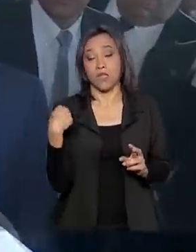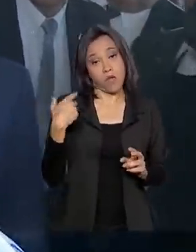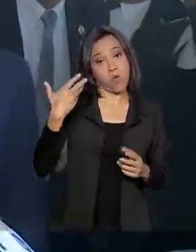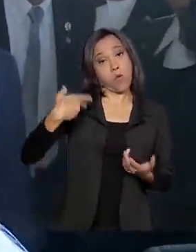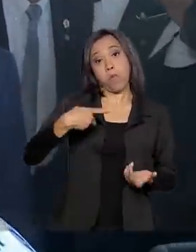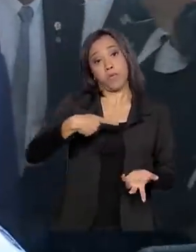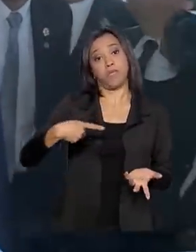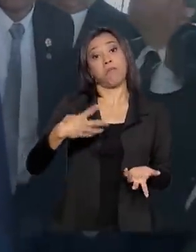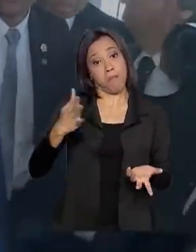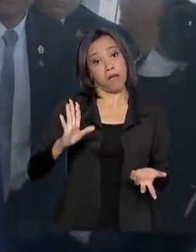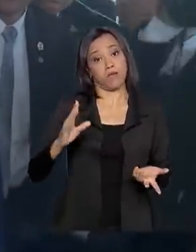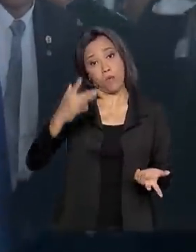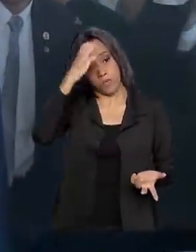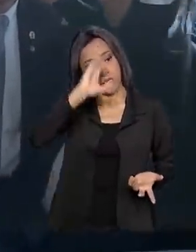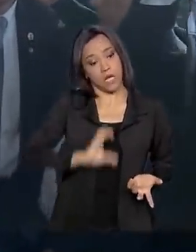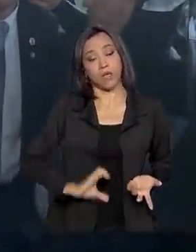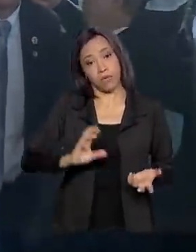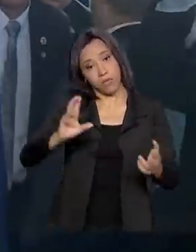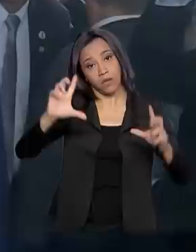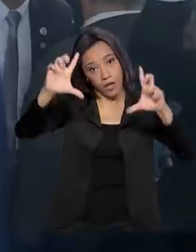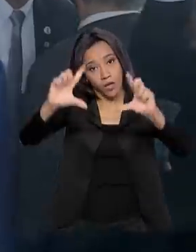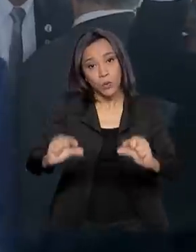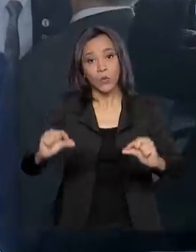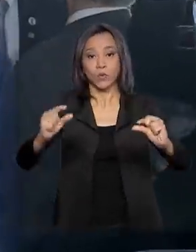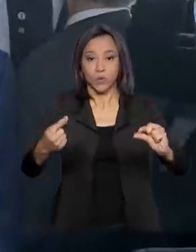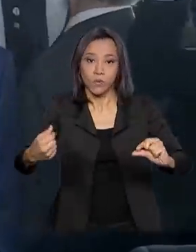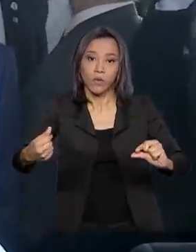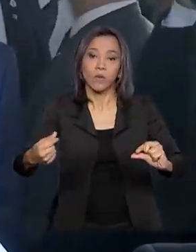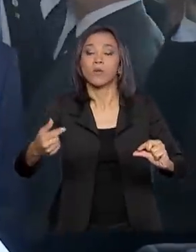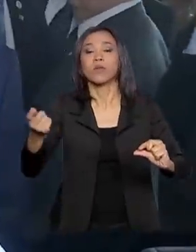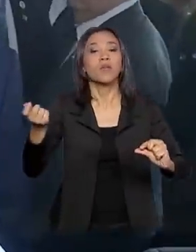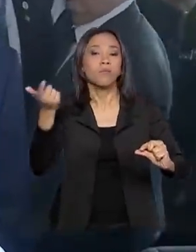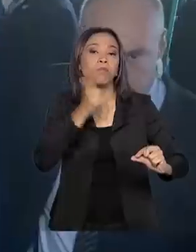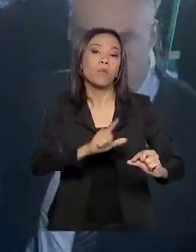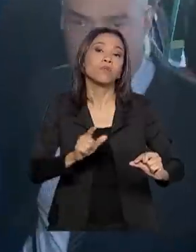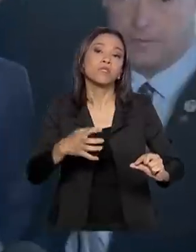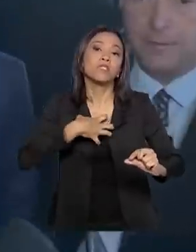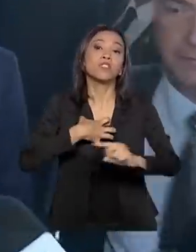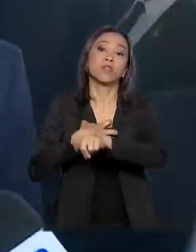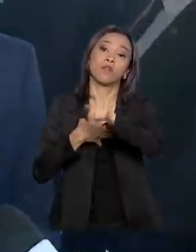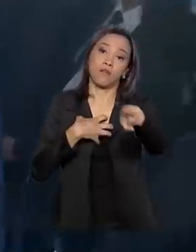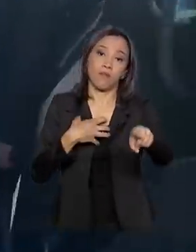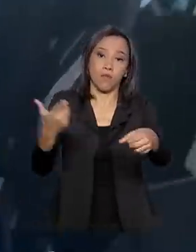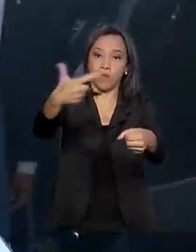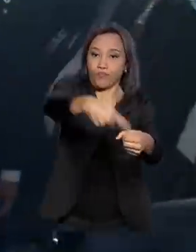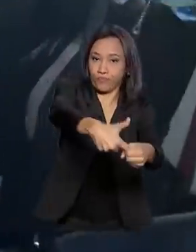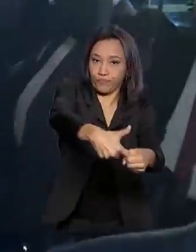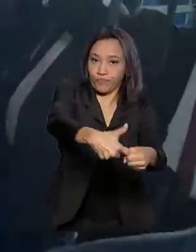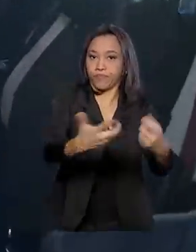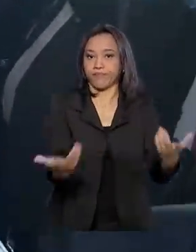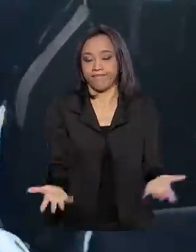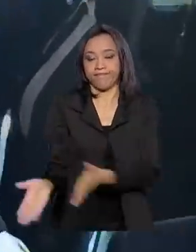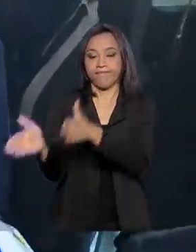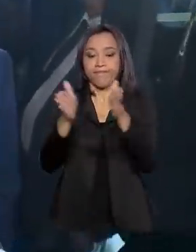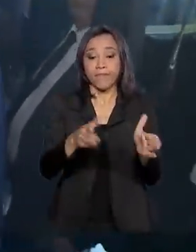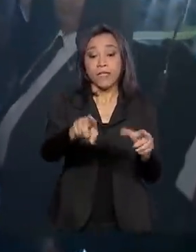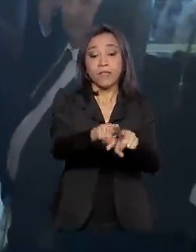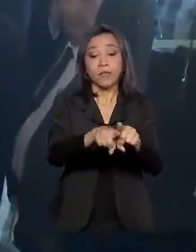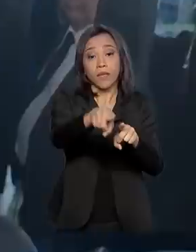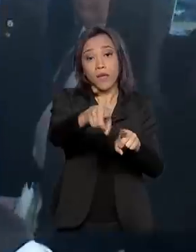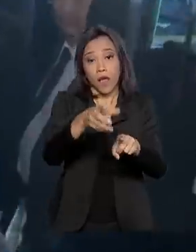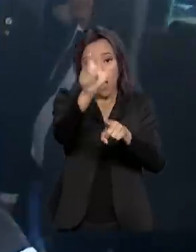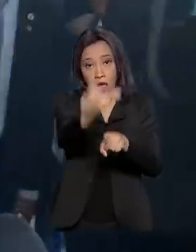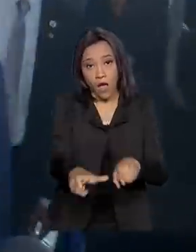o preço caia nas refinarias e seja repassado pelo consumidor na bomba. O presidente Bolsonaro também anunciou que foi